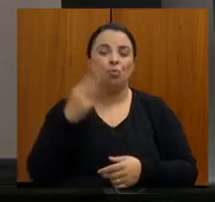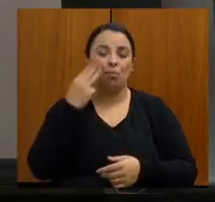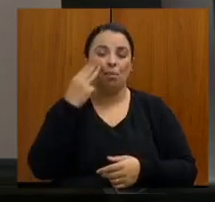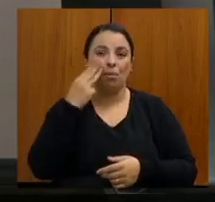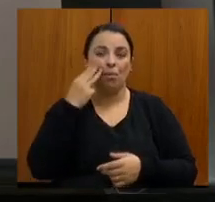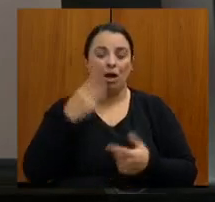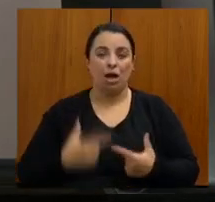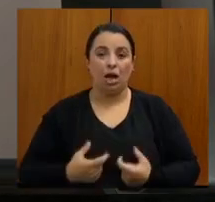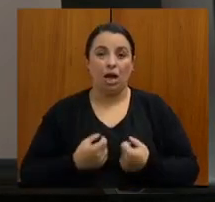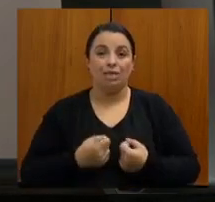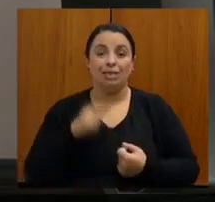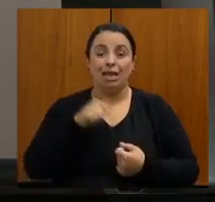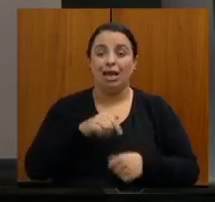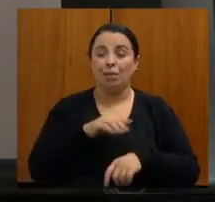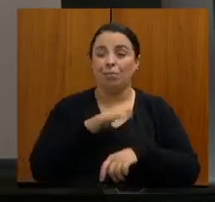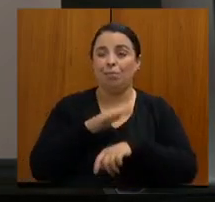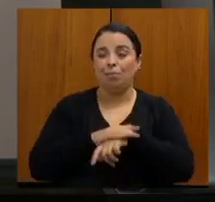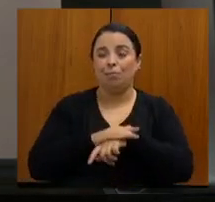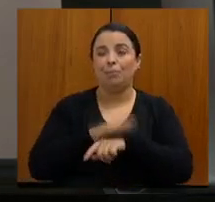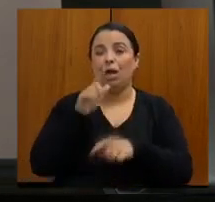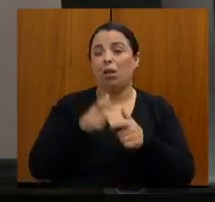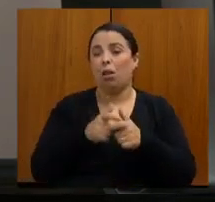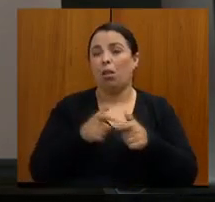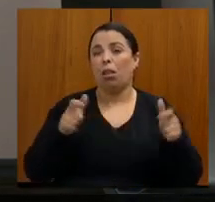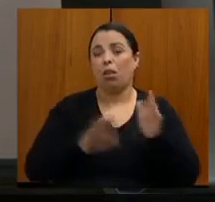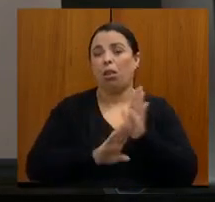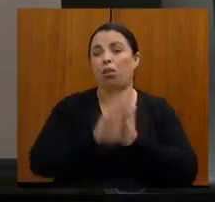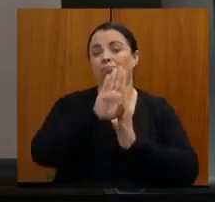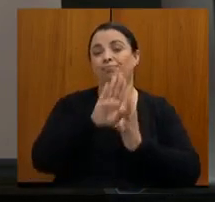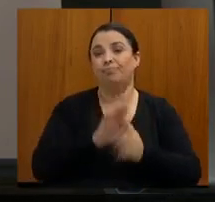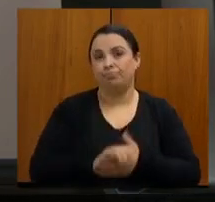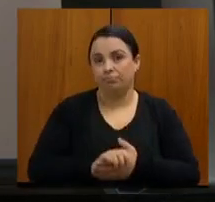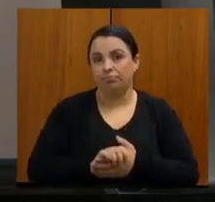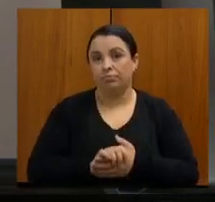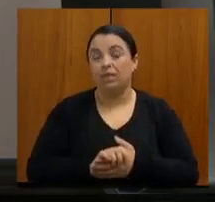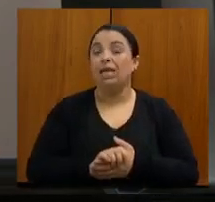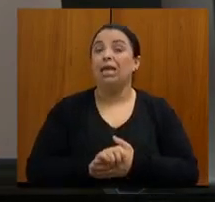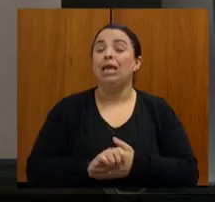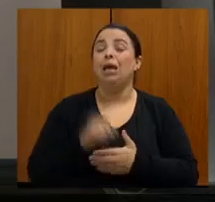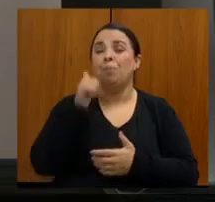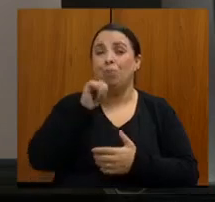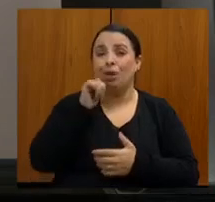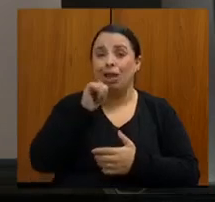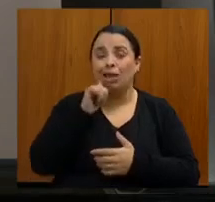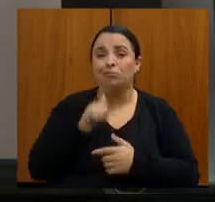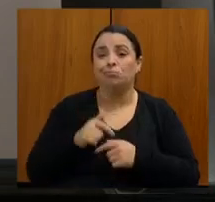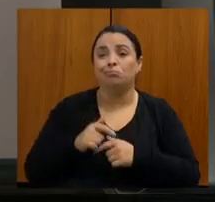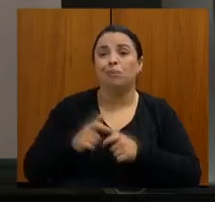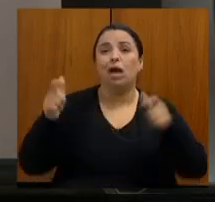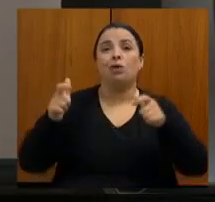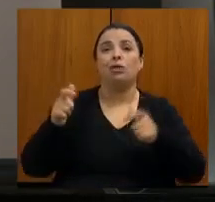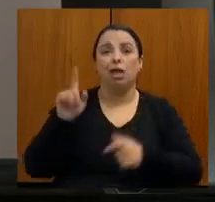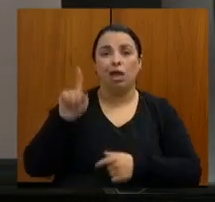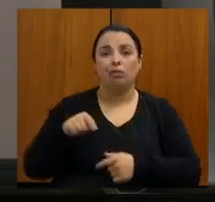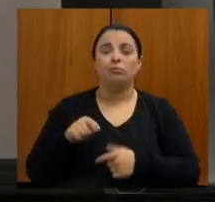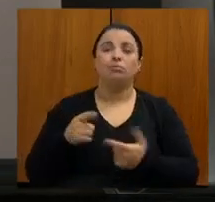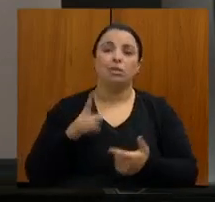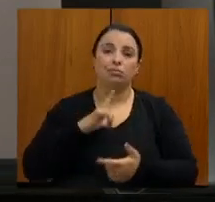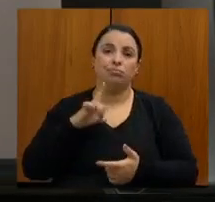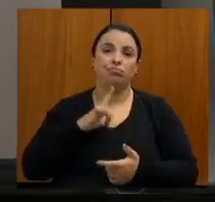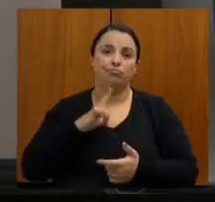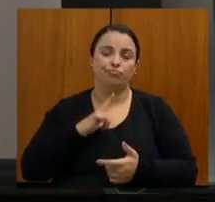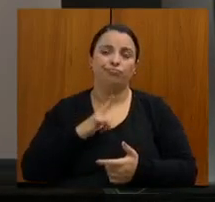Porém, nas fases iniciais, ele tem mais de 95% de chance de cura. E, além disso, é muito menos